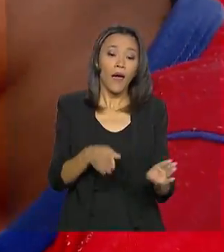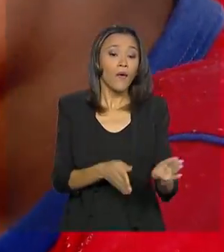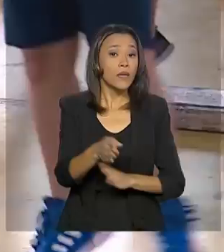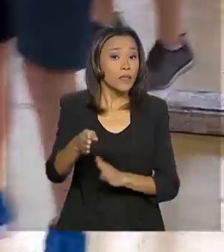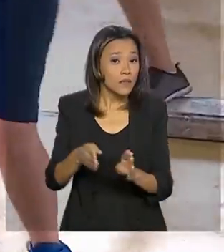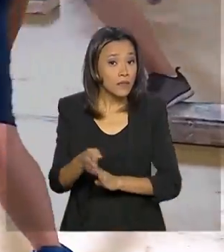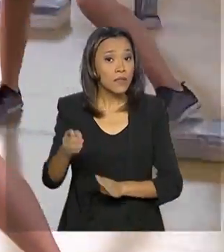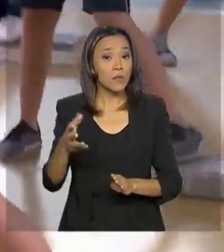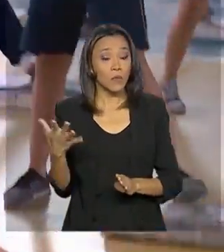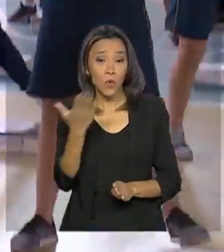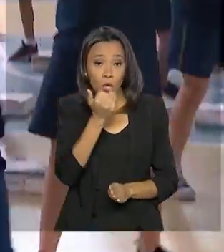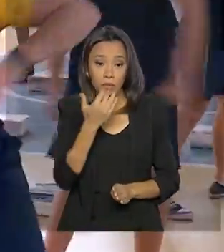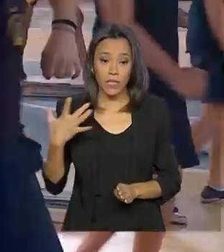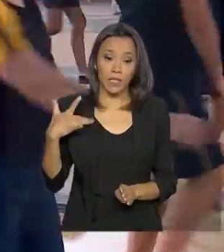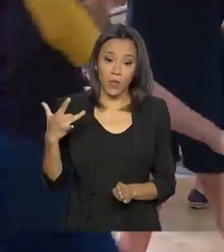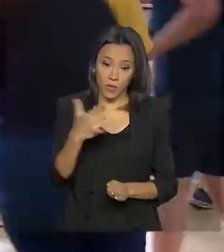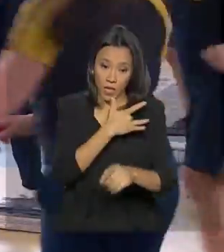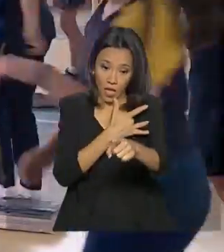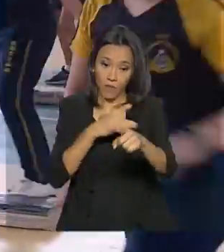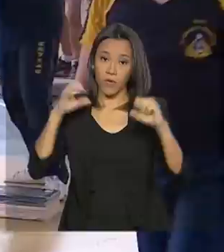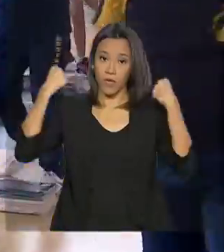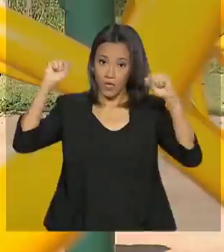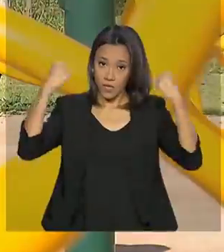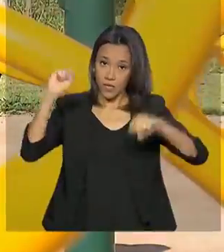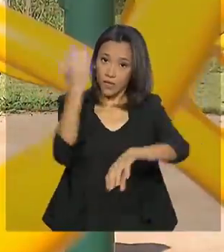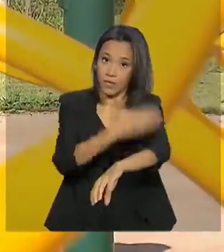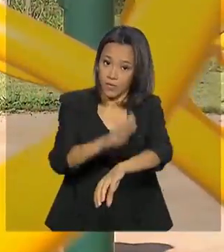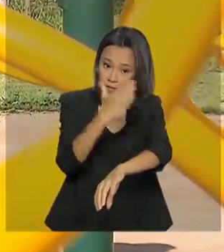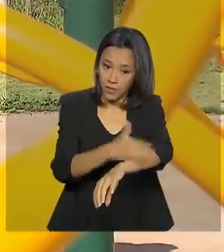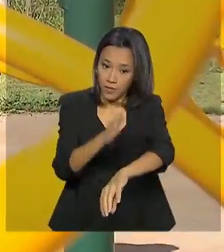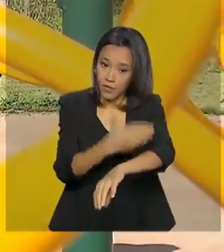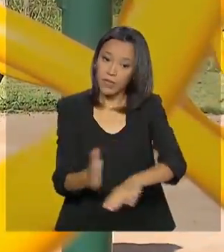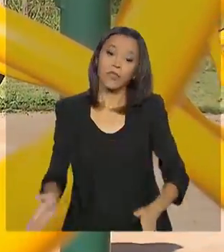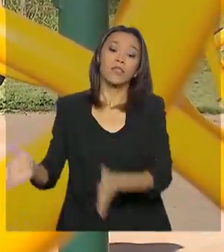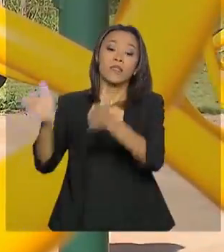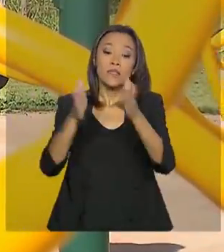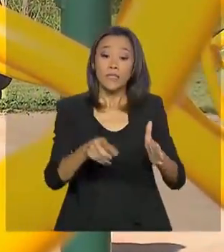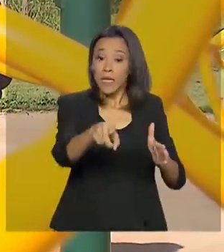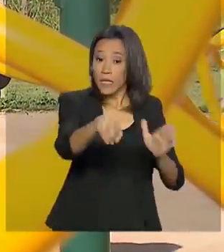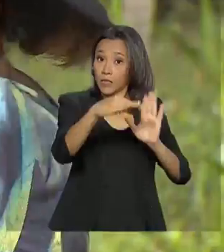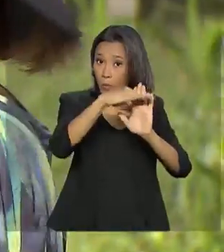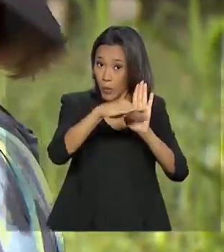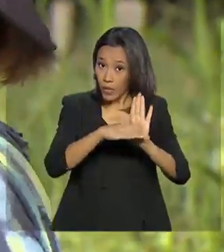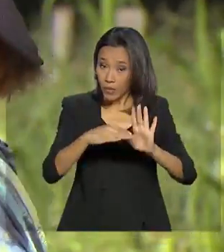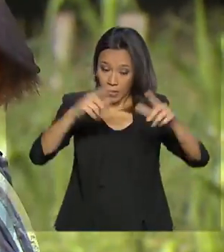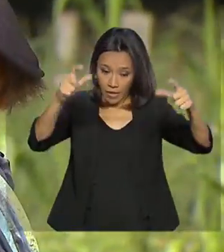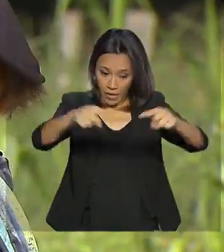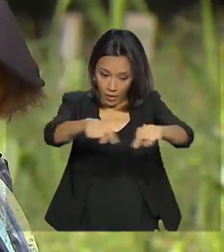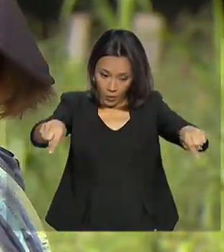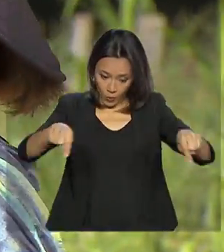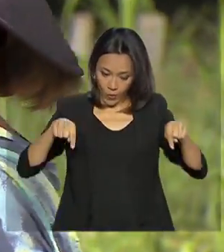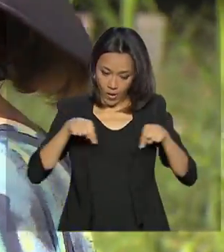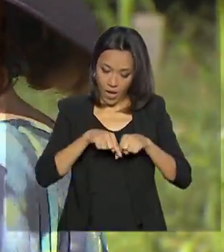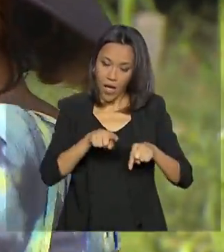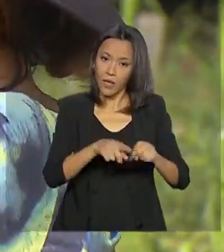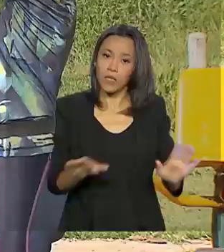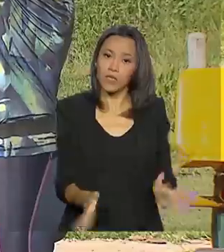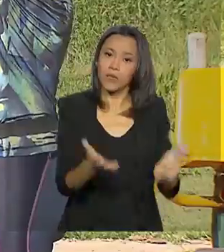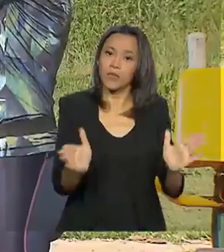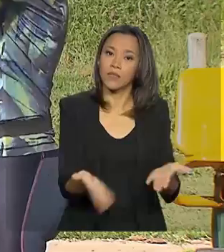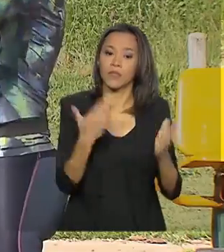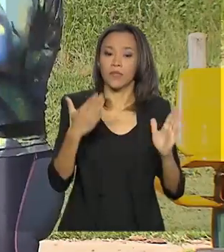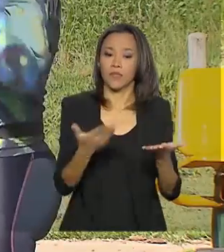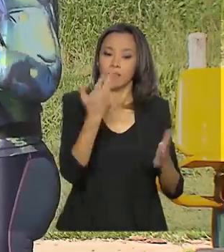saudável e a atividade física. Além disso, tem o Programa Academia da Saúde, que são espaços para a promoção da saúde, práticas